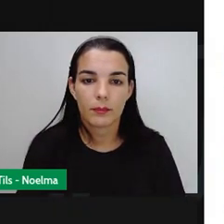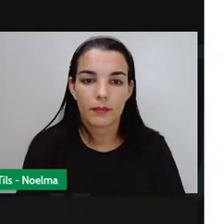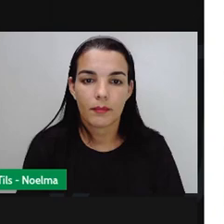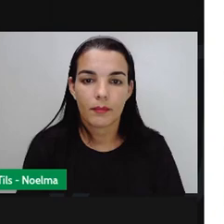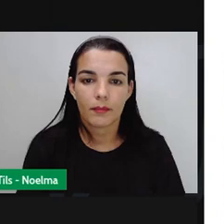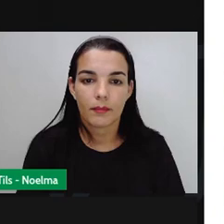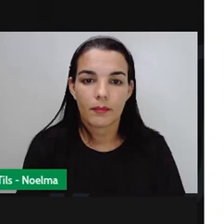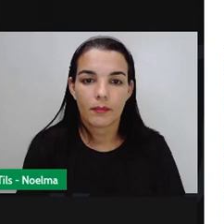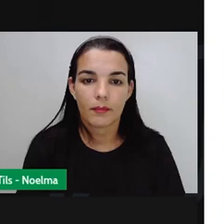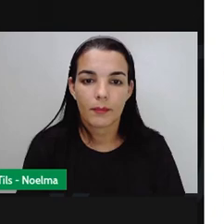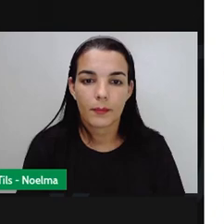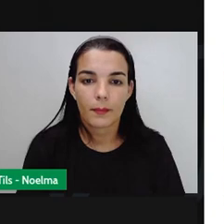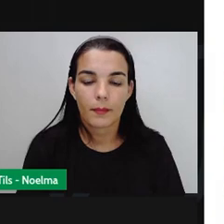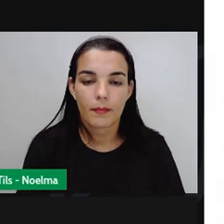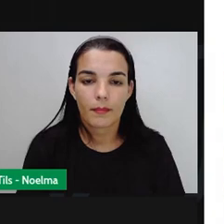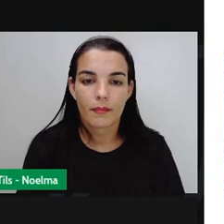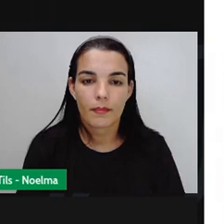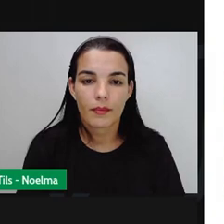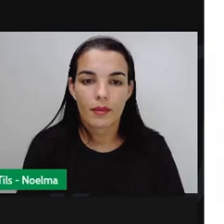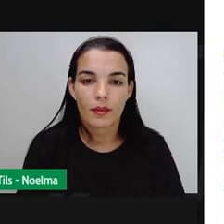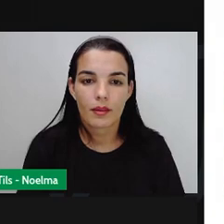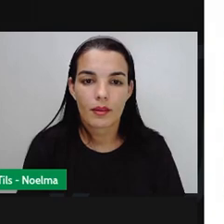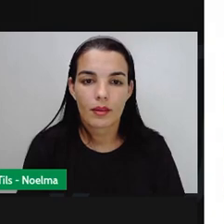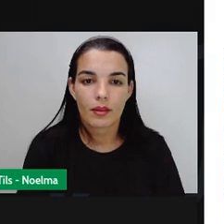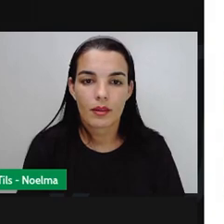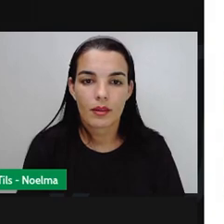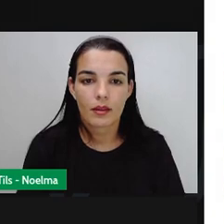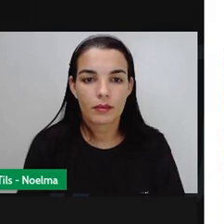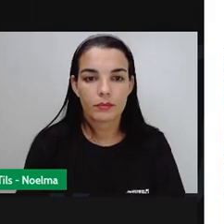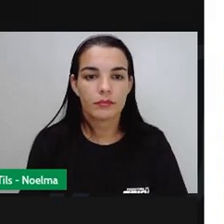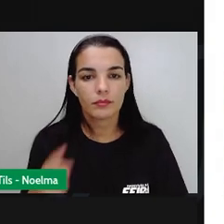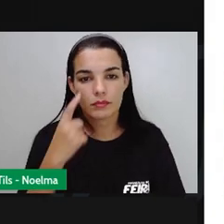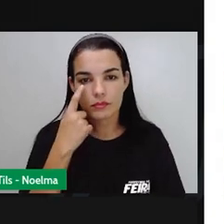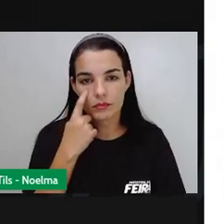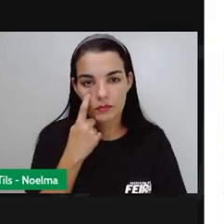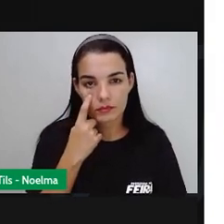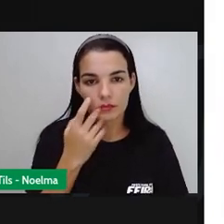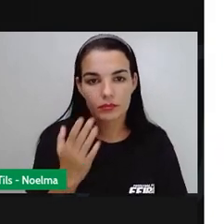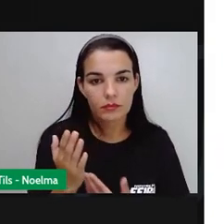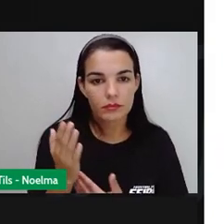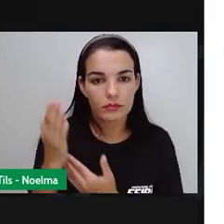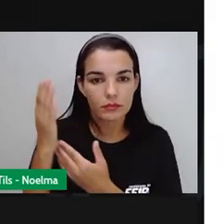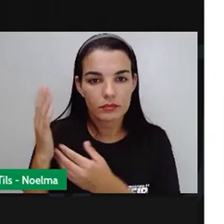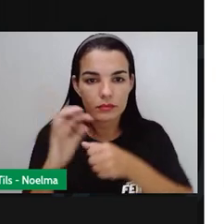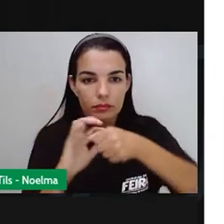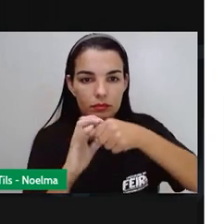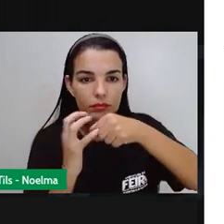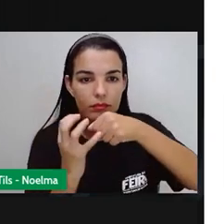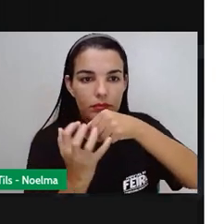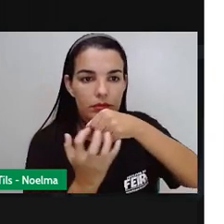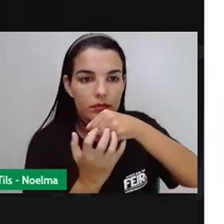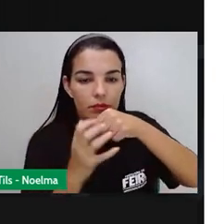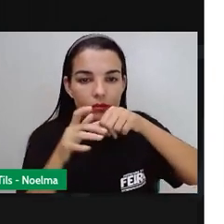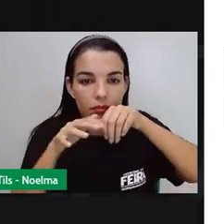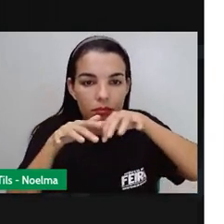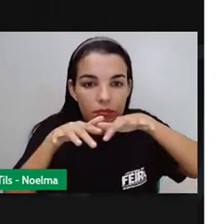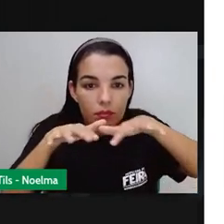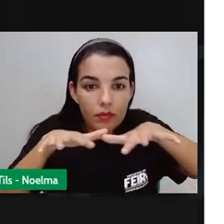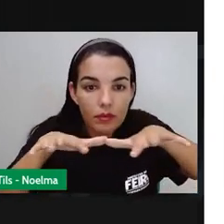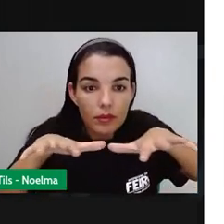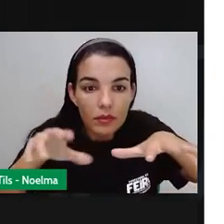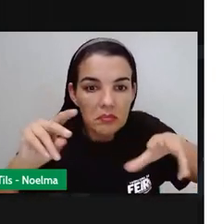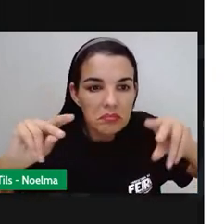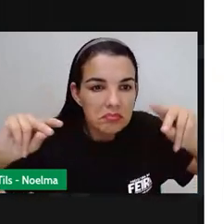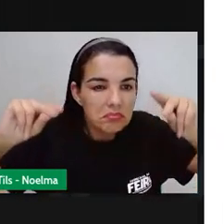Ela foi inaugurada em 1887, meias pressas, em função de uma epidemia na hospedaria do Bom